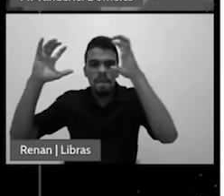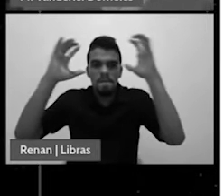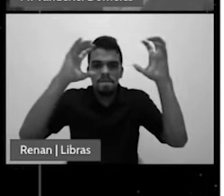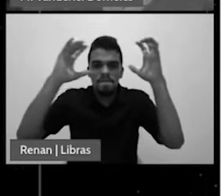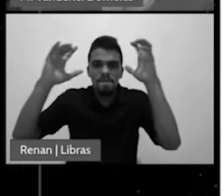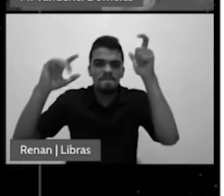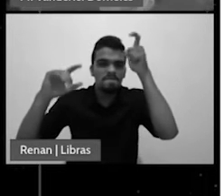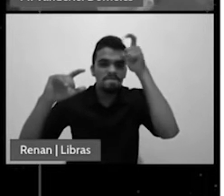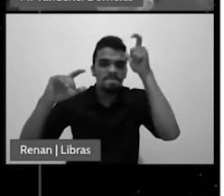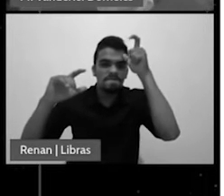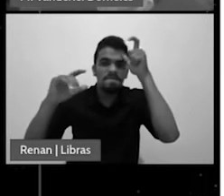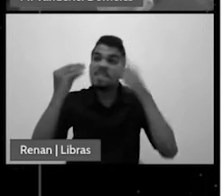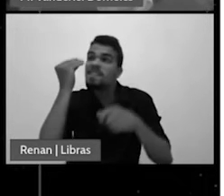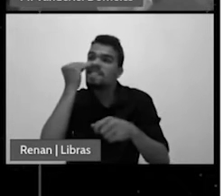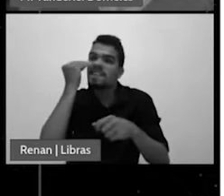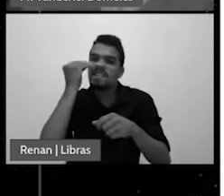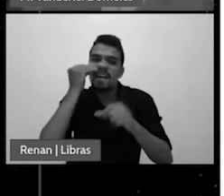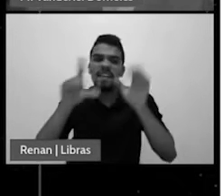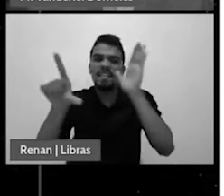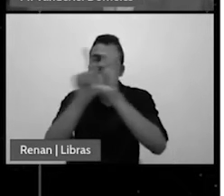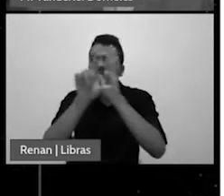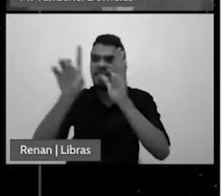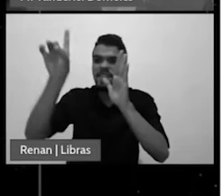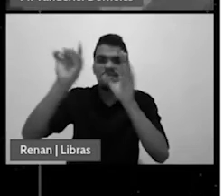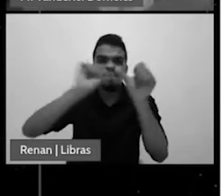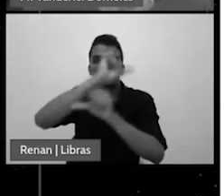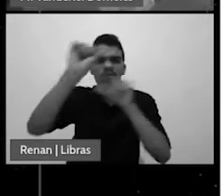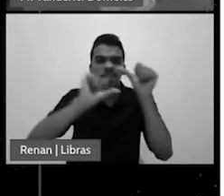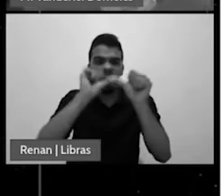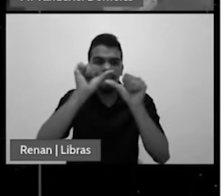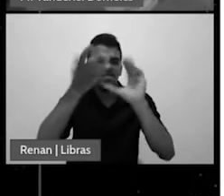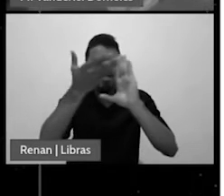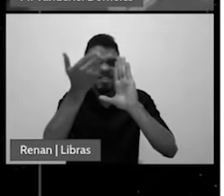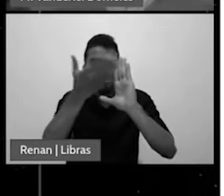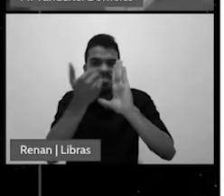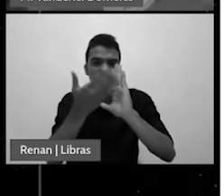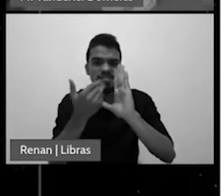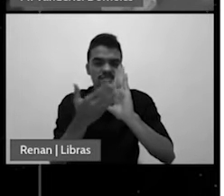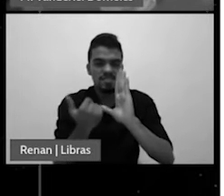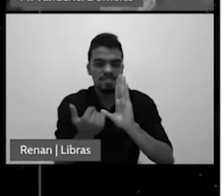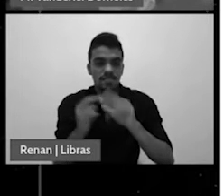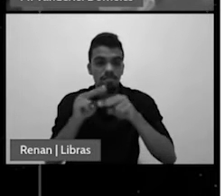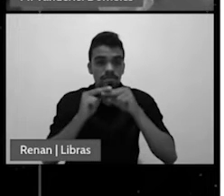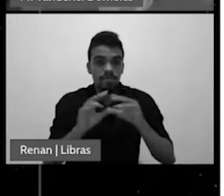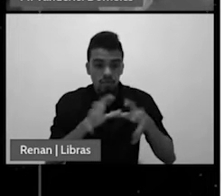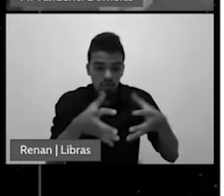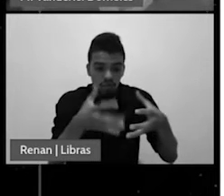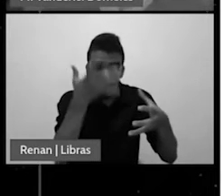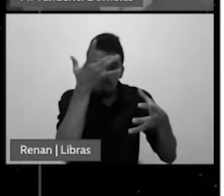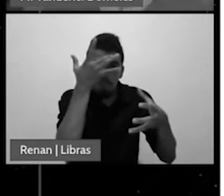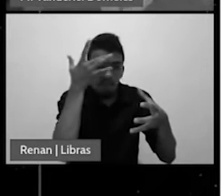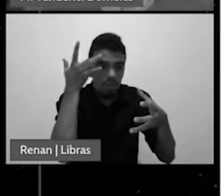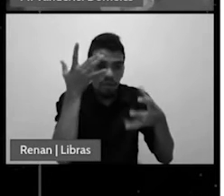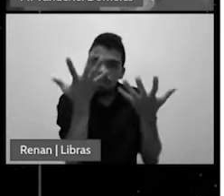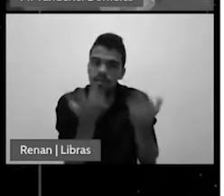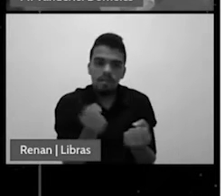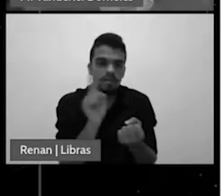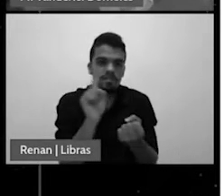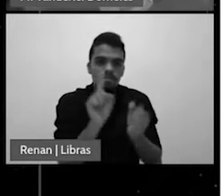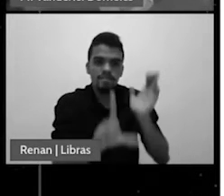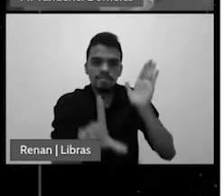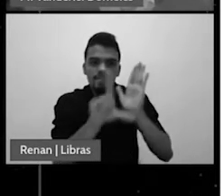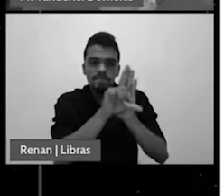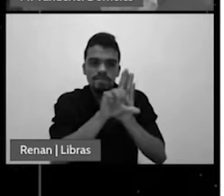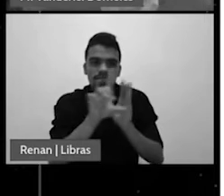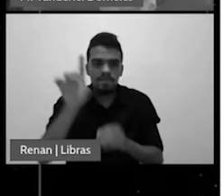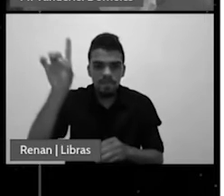Ele tem um problema sério com a lei de Deus. E aqueles que não aceitam a lei de Deus, que também tem problema com a lei de Deus, terminam partilhando